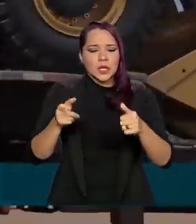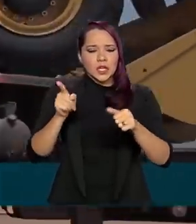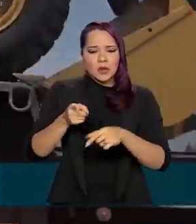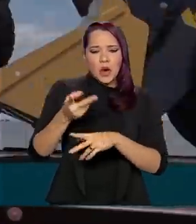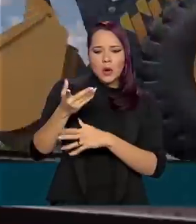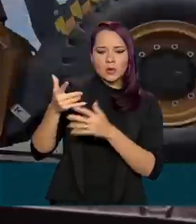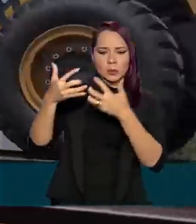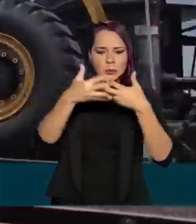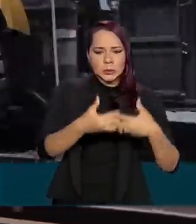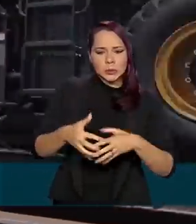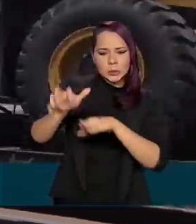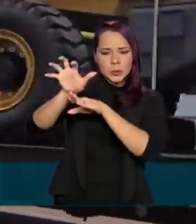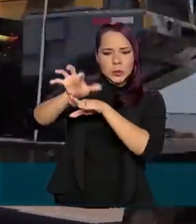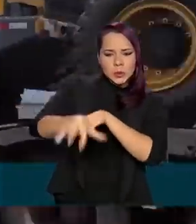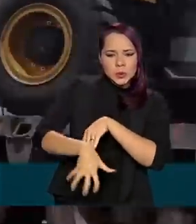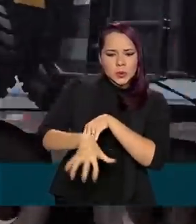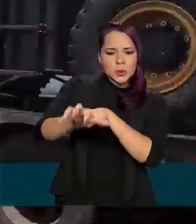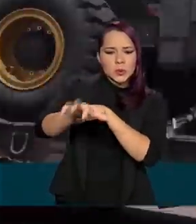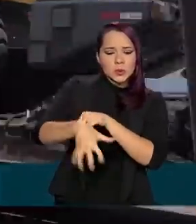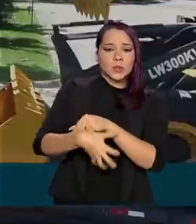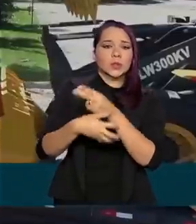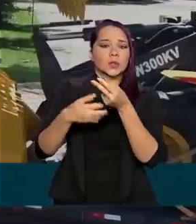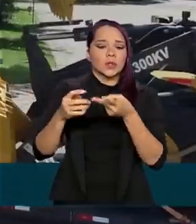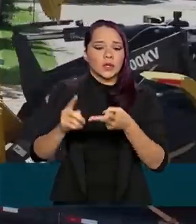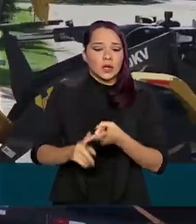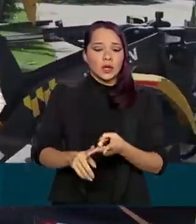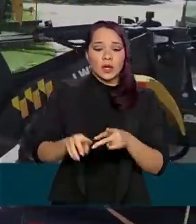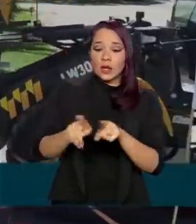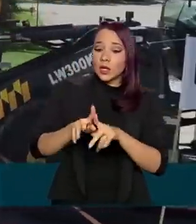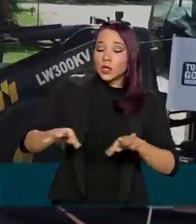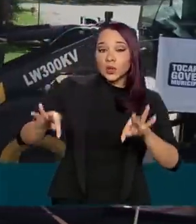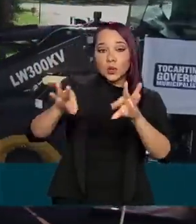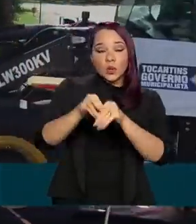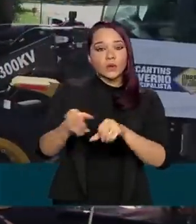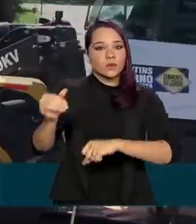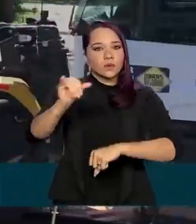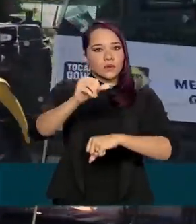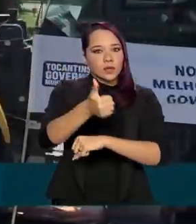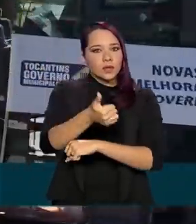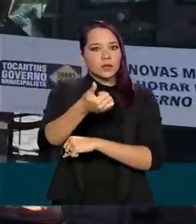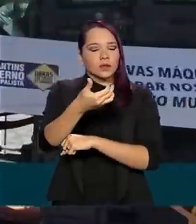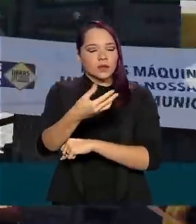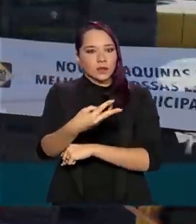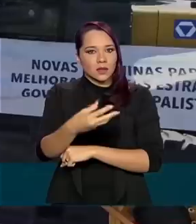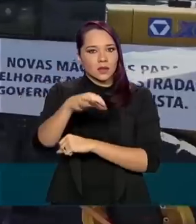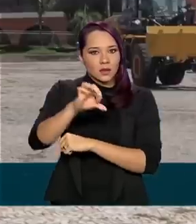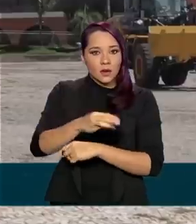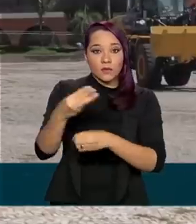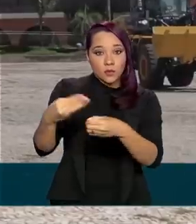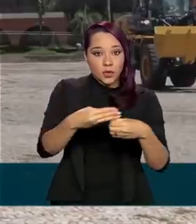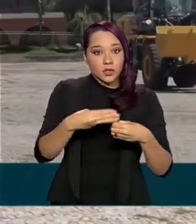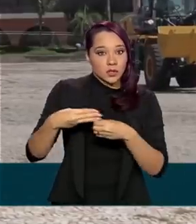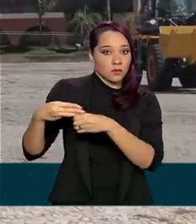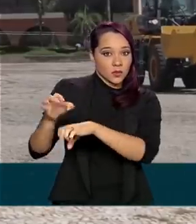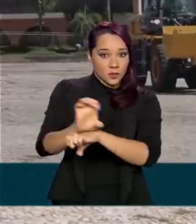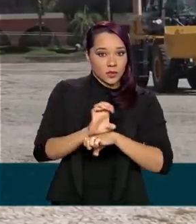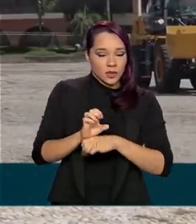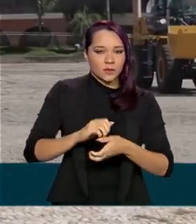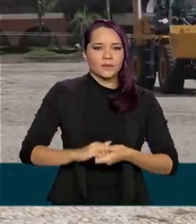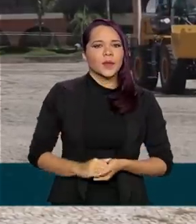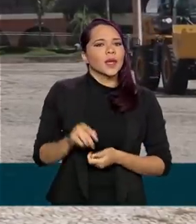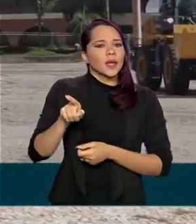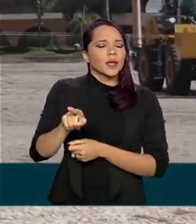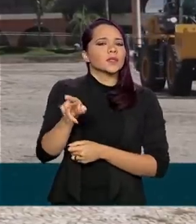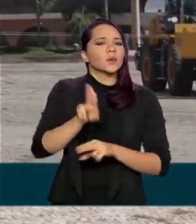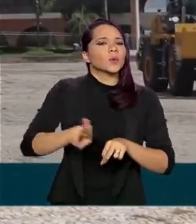retroescavadeiras e escavadeiras hidráulicas, a todos os 139 municípios do estado. O material deve